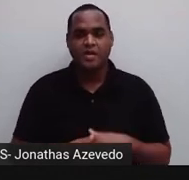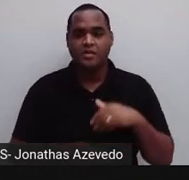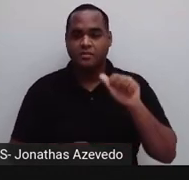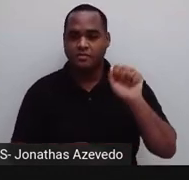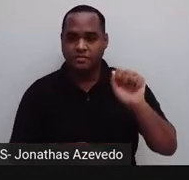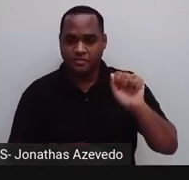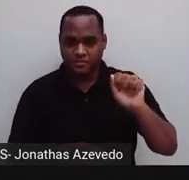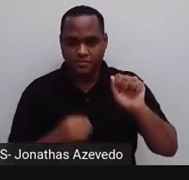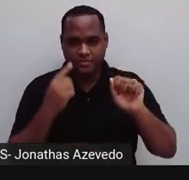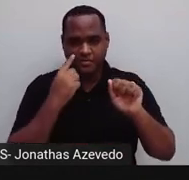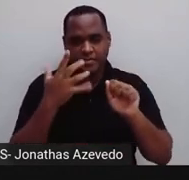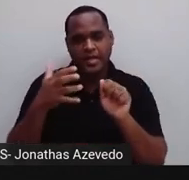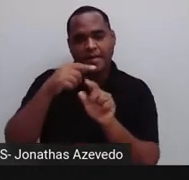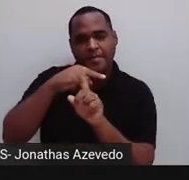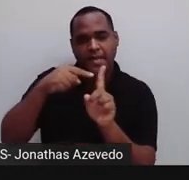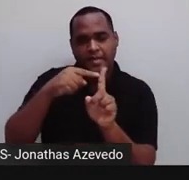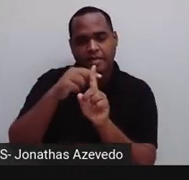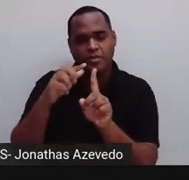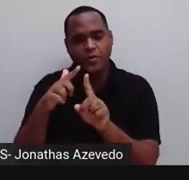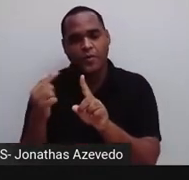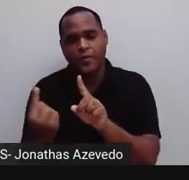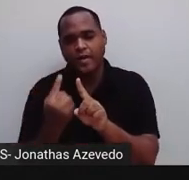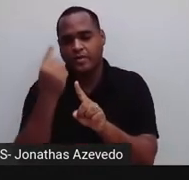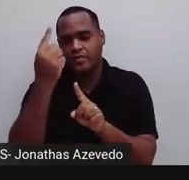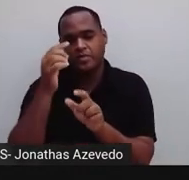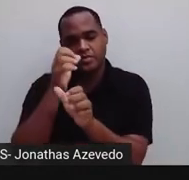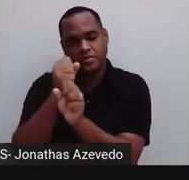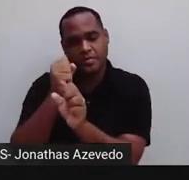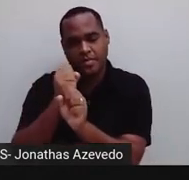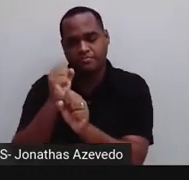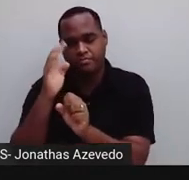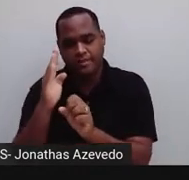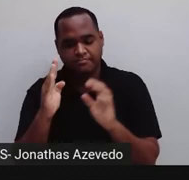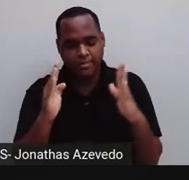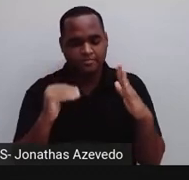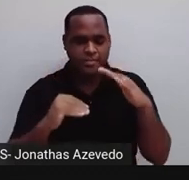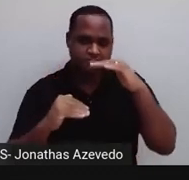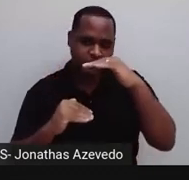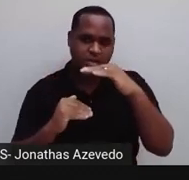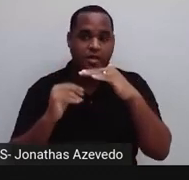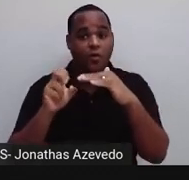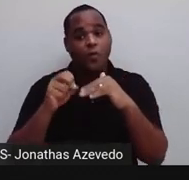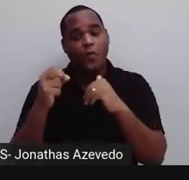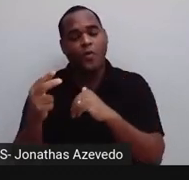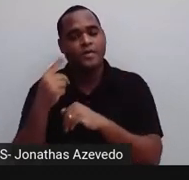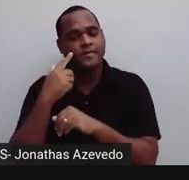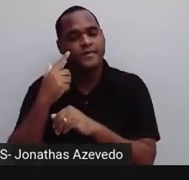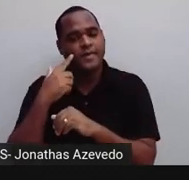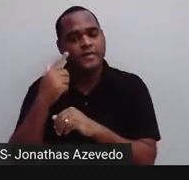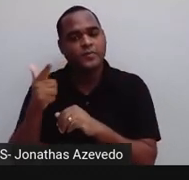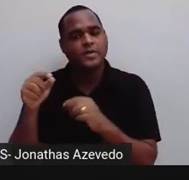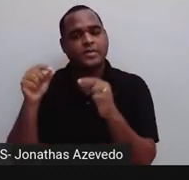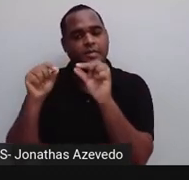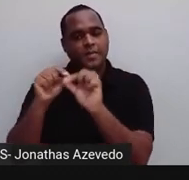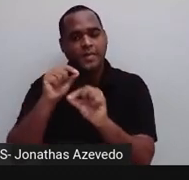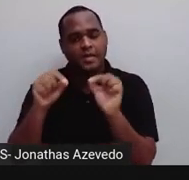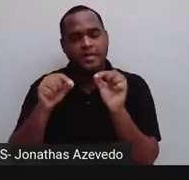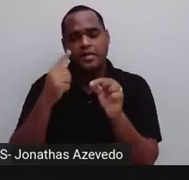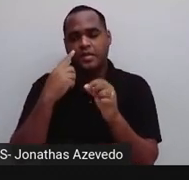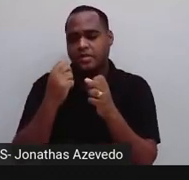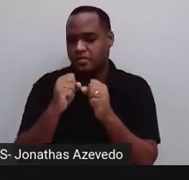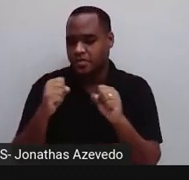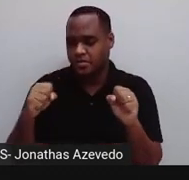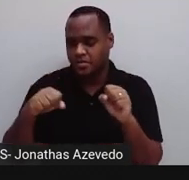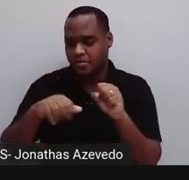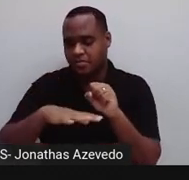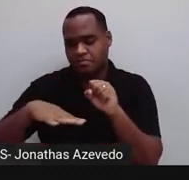determina a metade do produto da altura pela soma das bases? Ou o que determina a metade do produto das dimensões base e